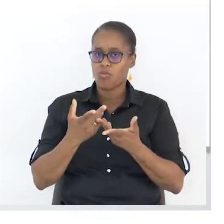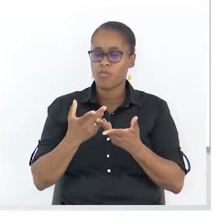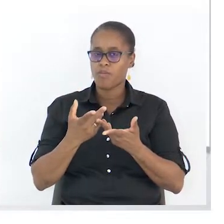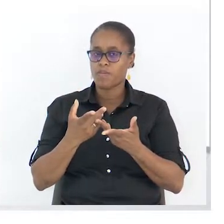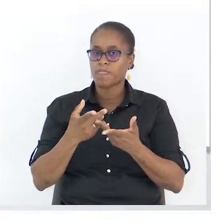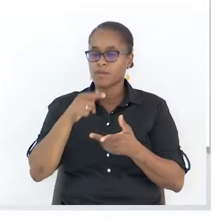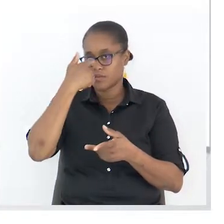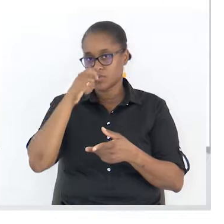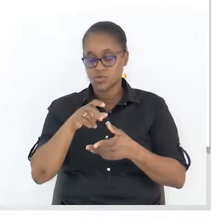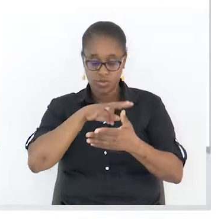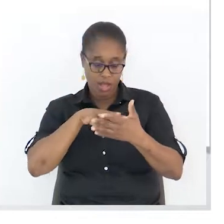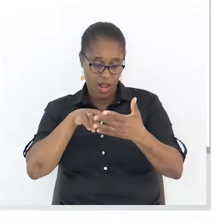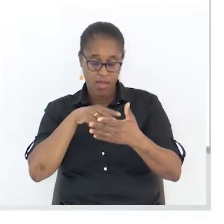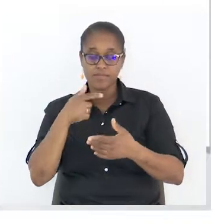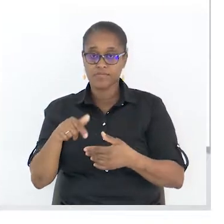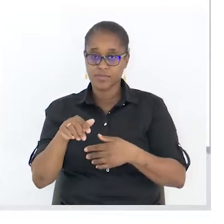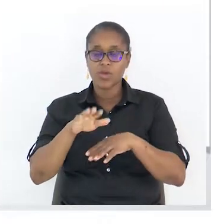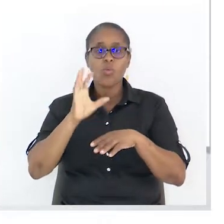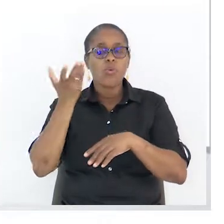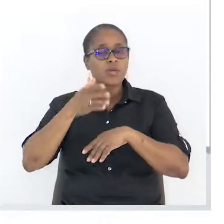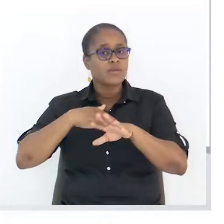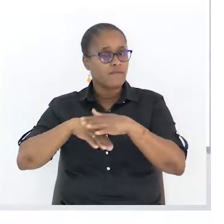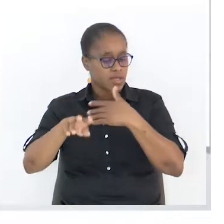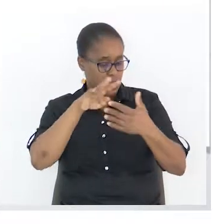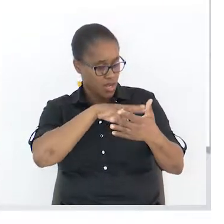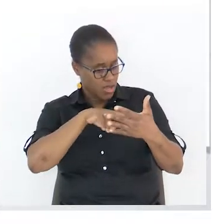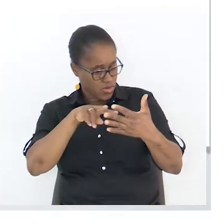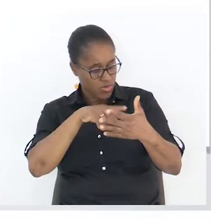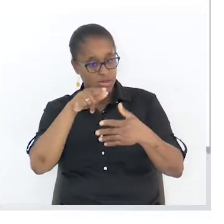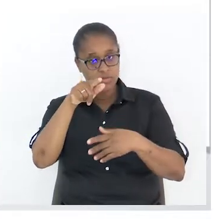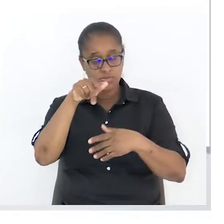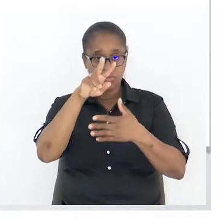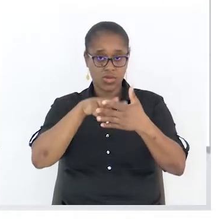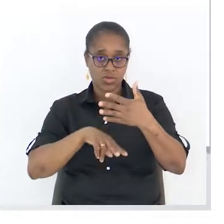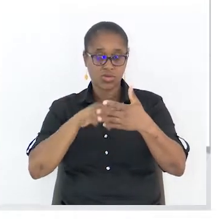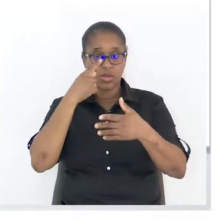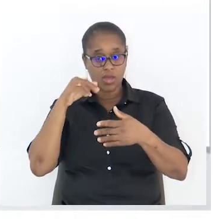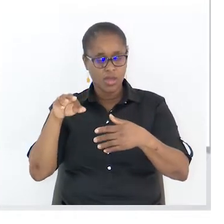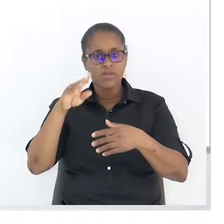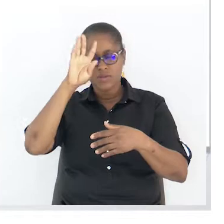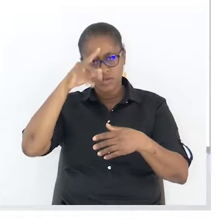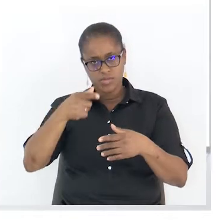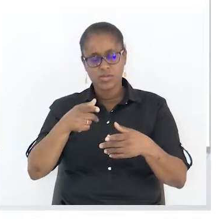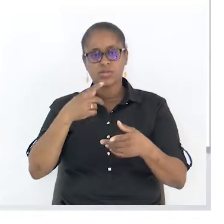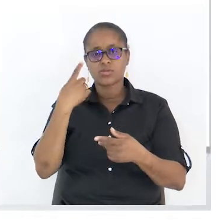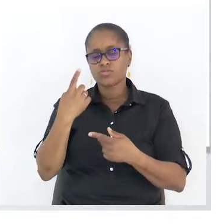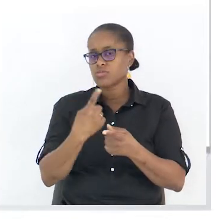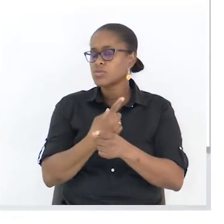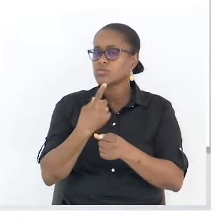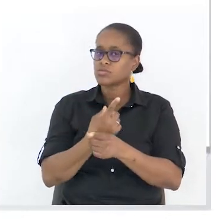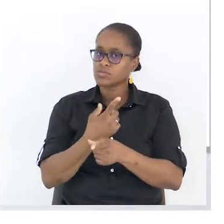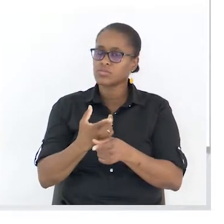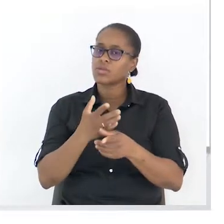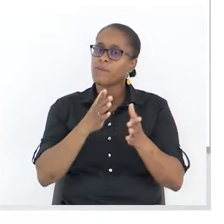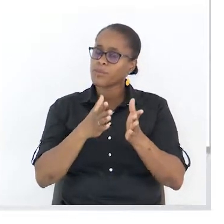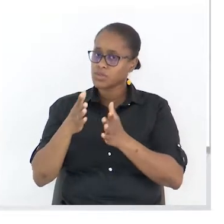leitura desse texto, ele constata, dá conta de uma determinada posição. Ok? Essa posição é da pessoa que